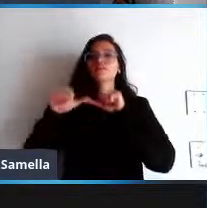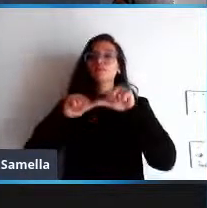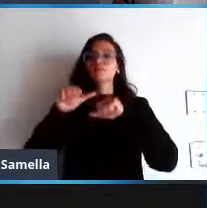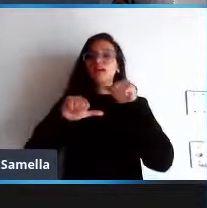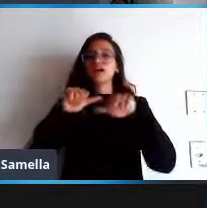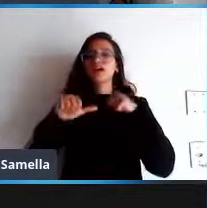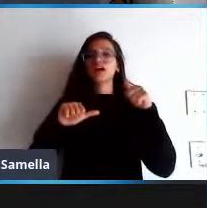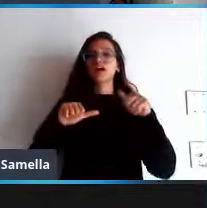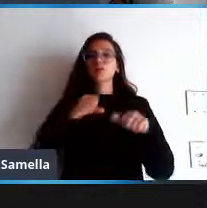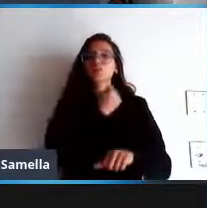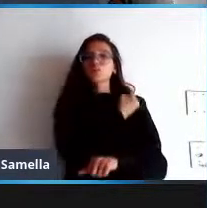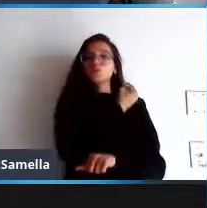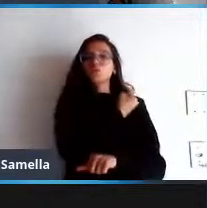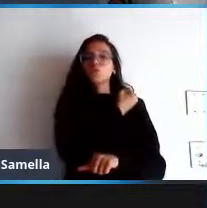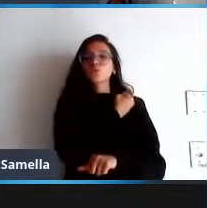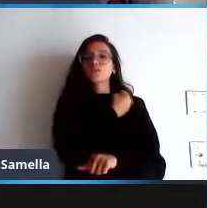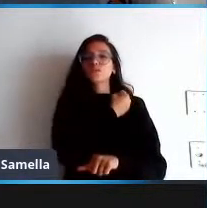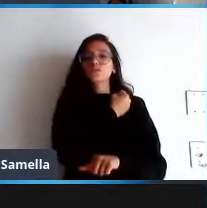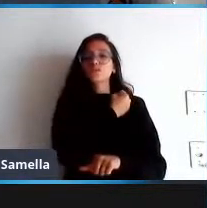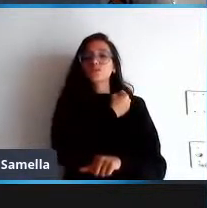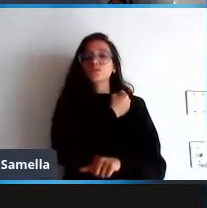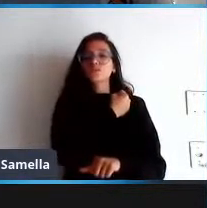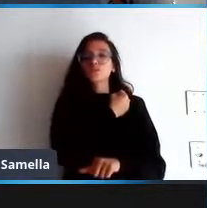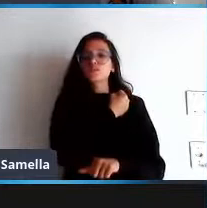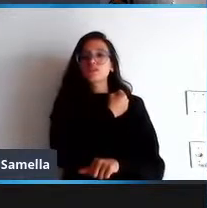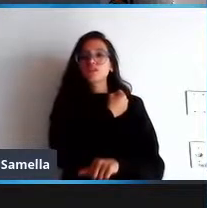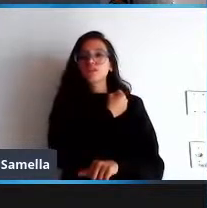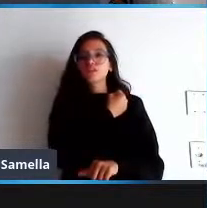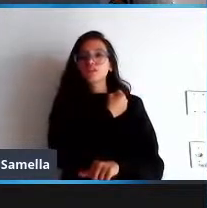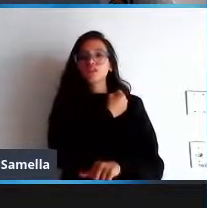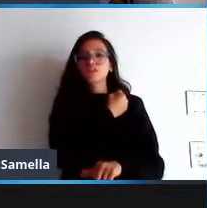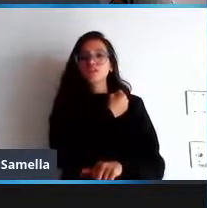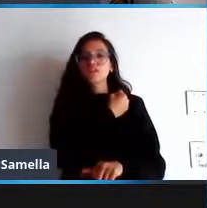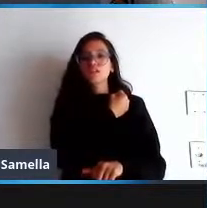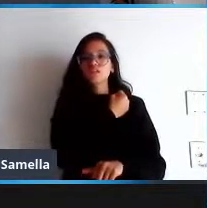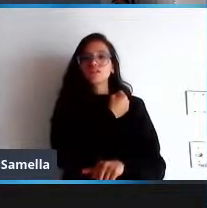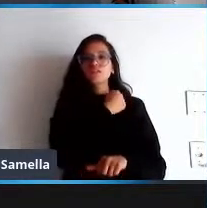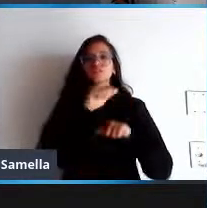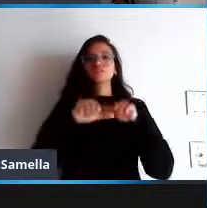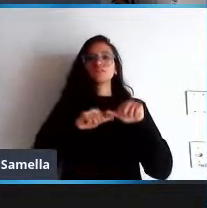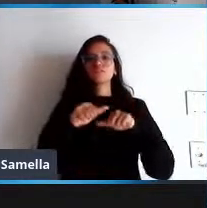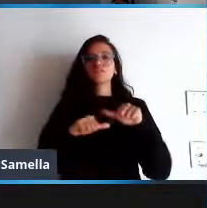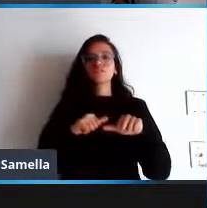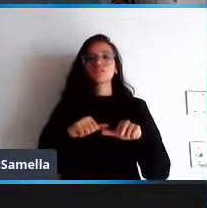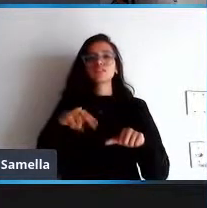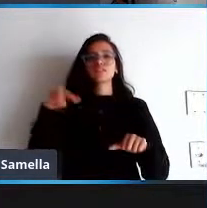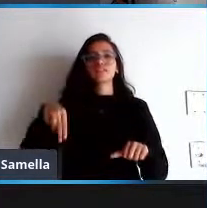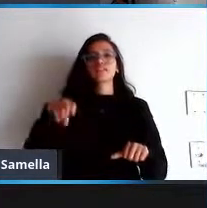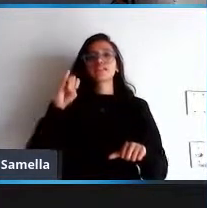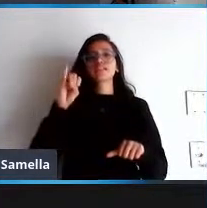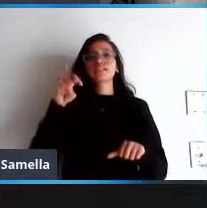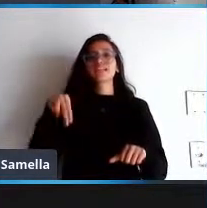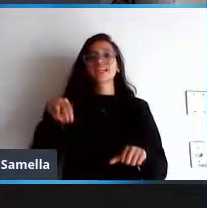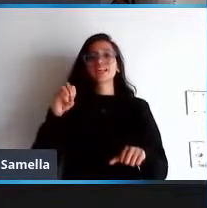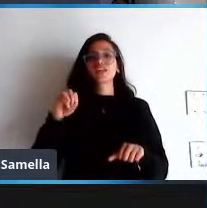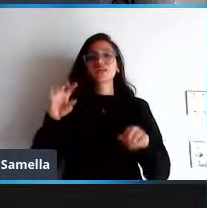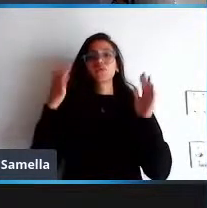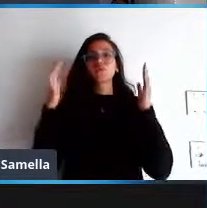eventos ele estava aqui agora mesmo ele não respondeu ainda 10 segundos